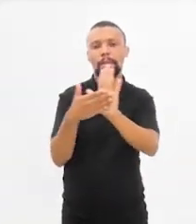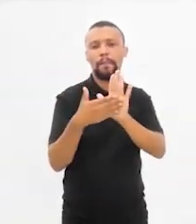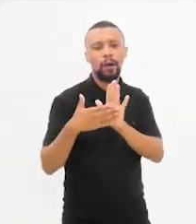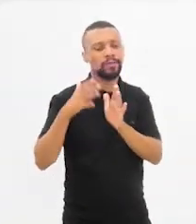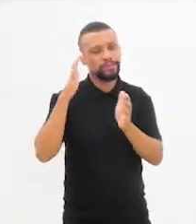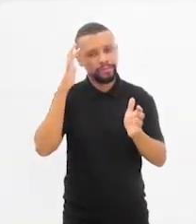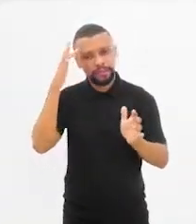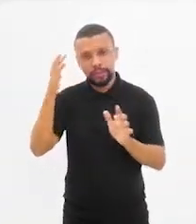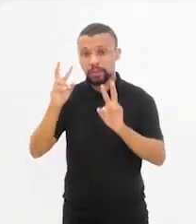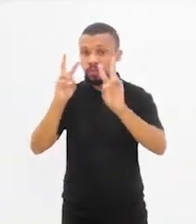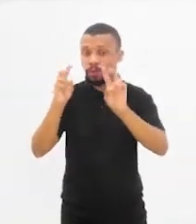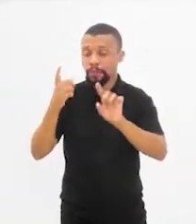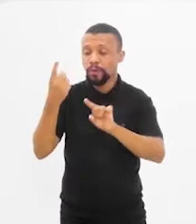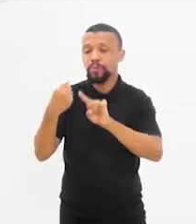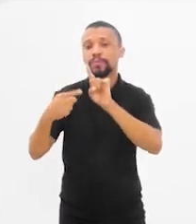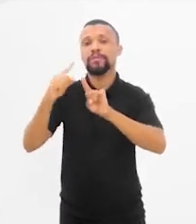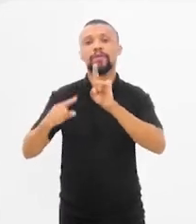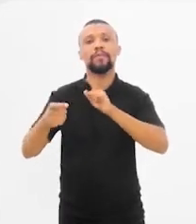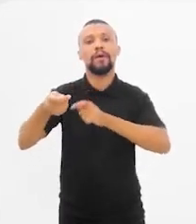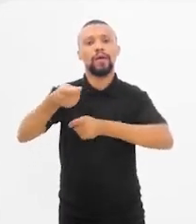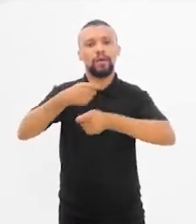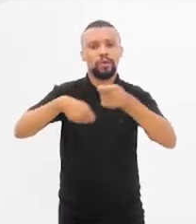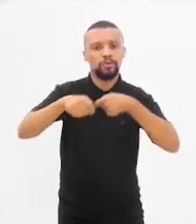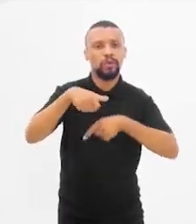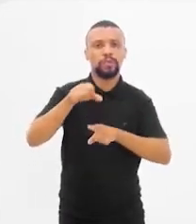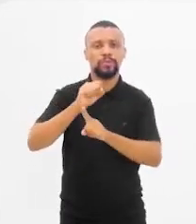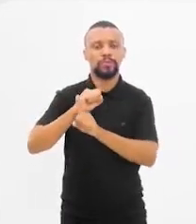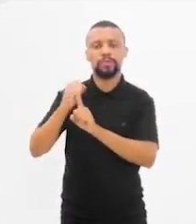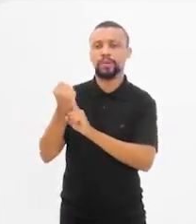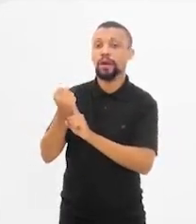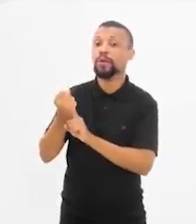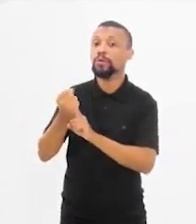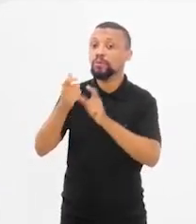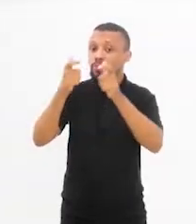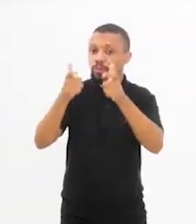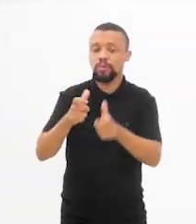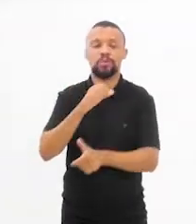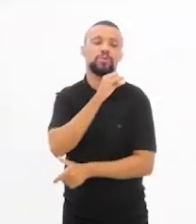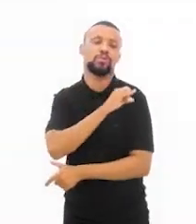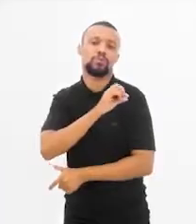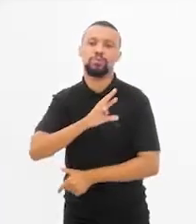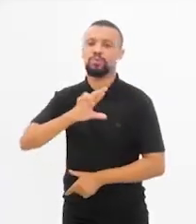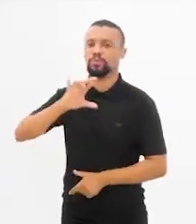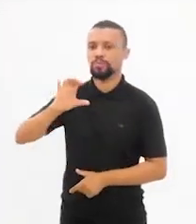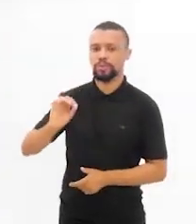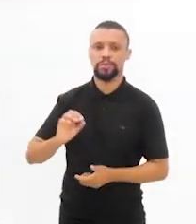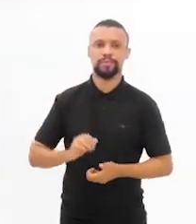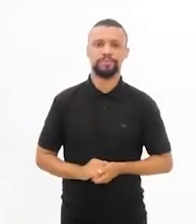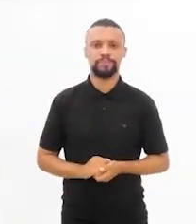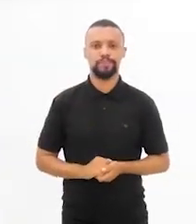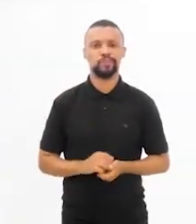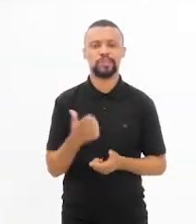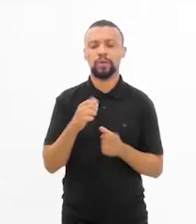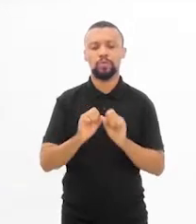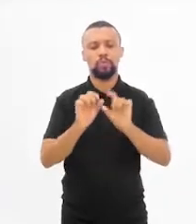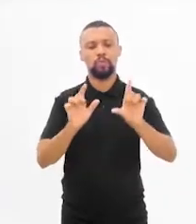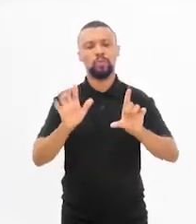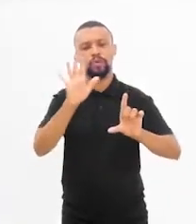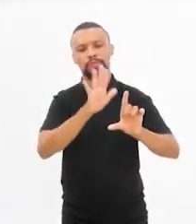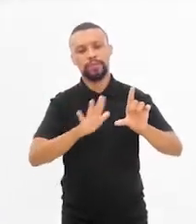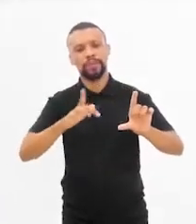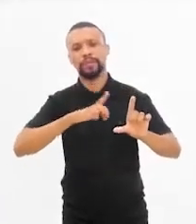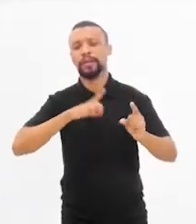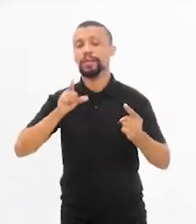propondo a realizar em termos de desenvolvimento econômico-social no Rio de Janeiro. Então, o observatório, ele vem com esse